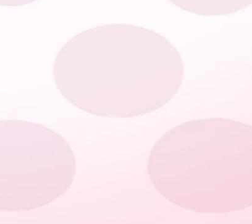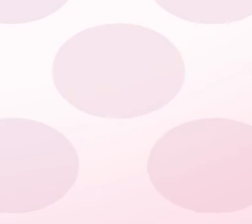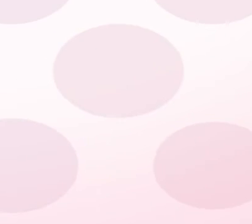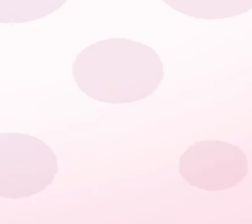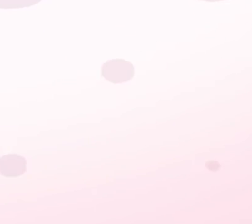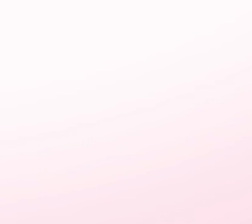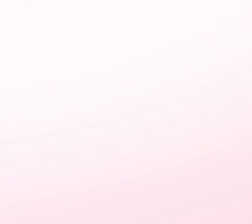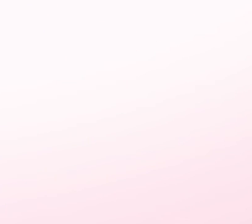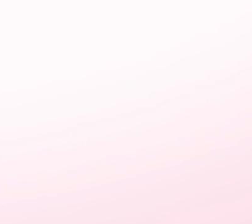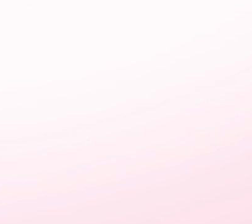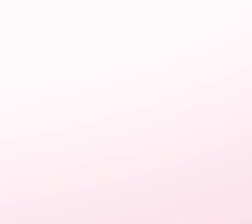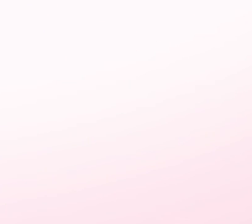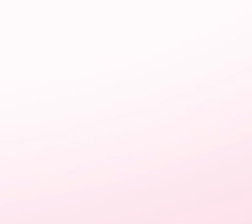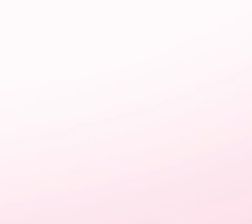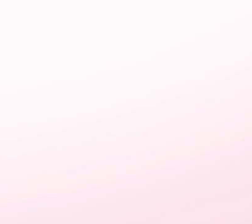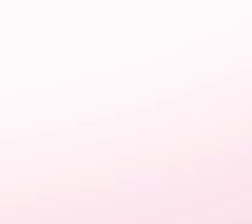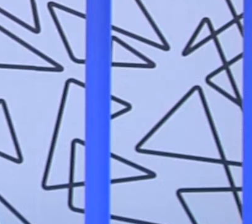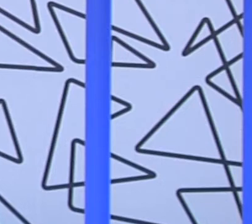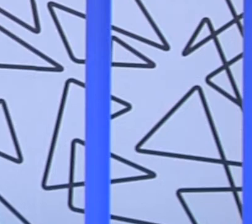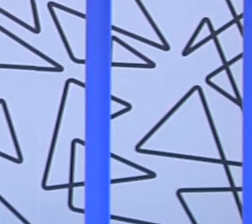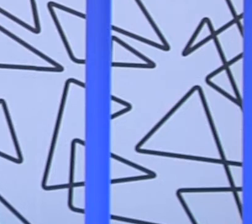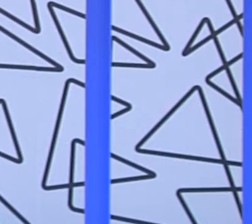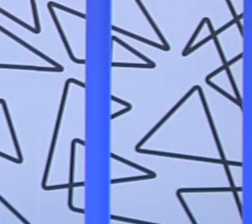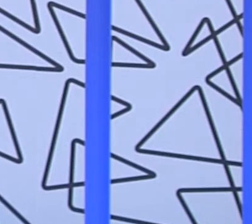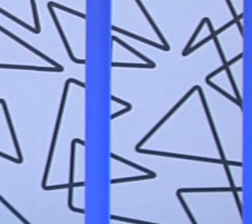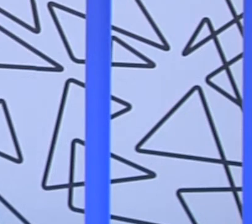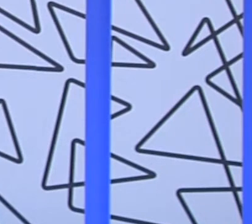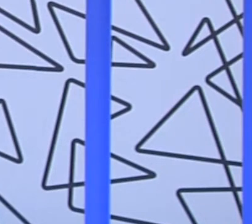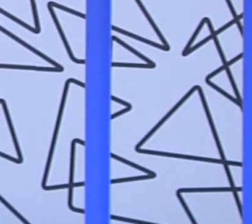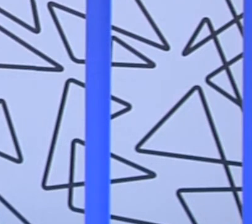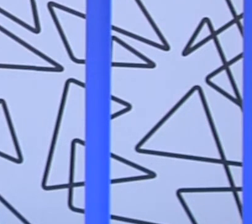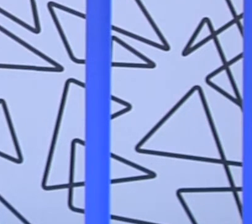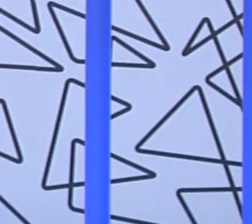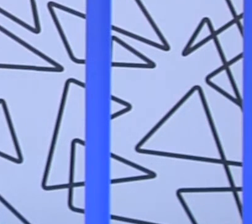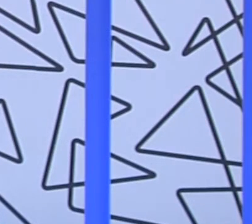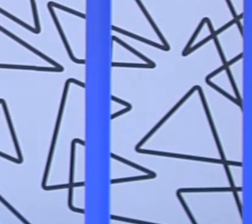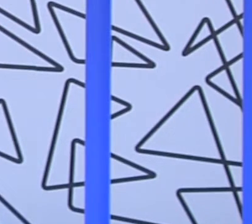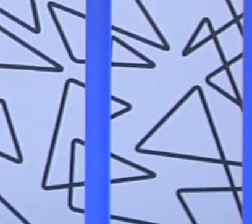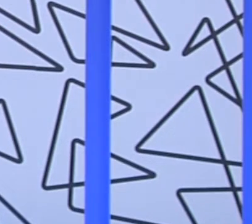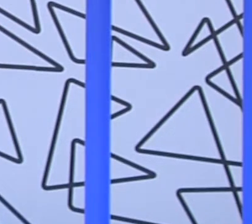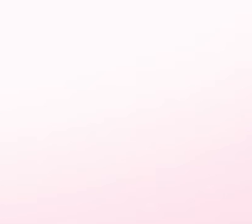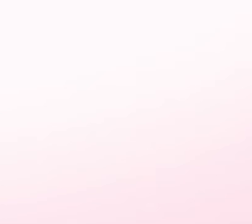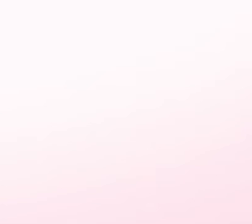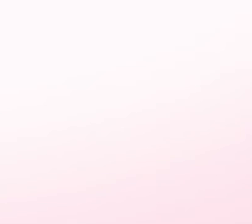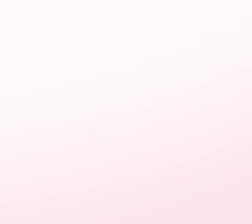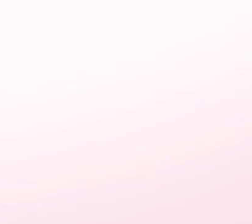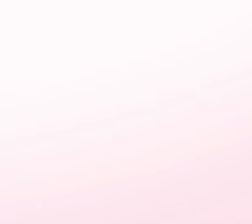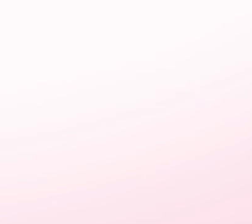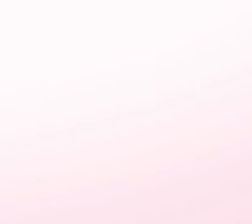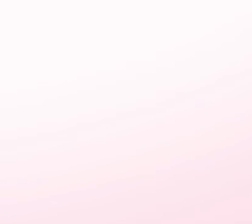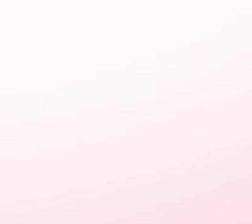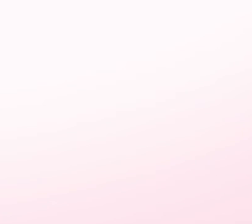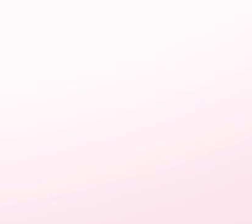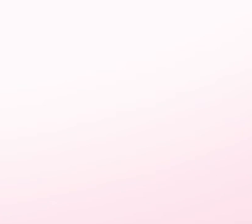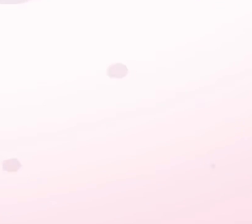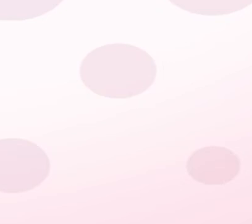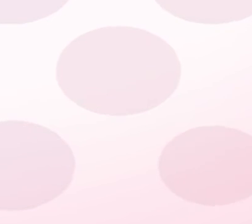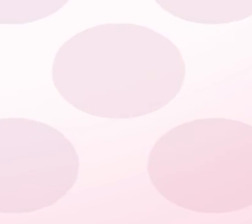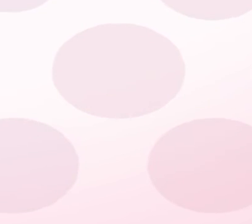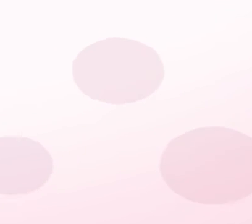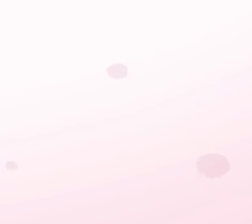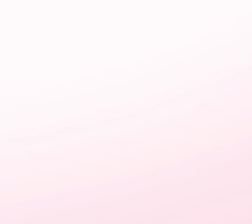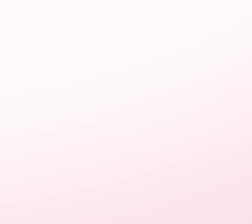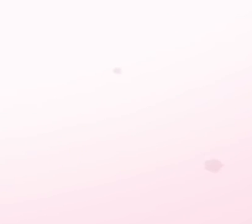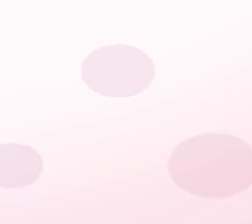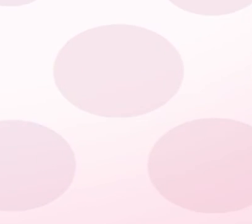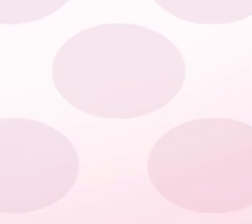21 horas e a entrada é 10 reais. No domingo, dia 30, tem Batalha do Coreto, uma competição de rimas entre trios que